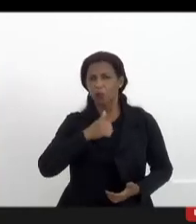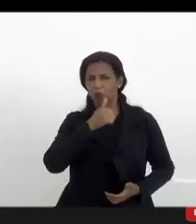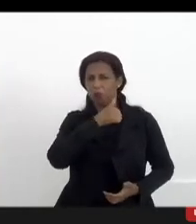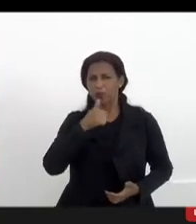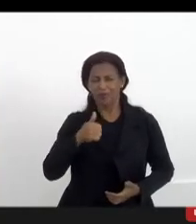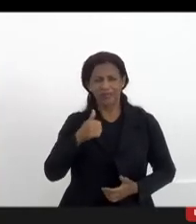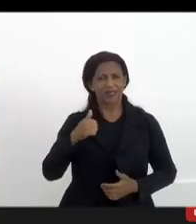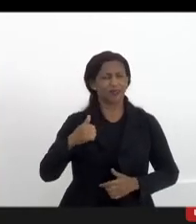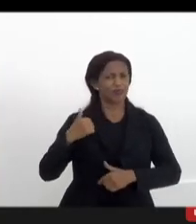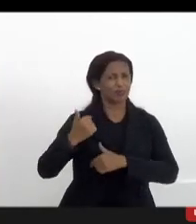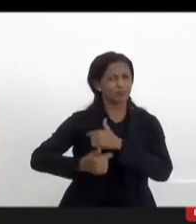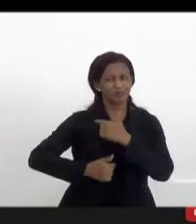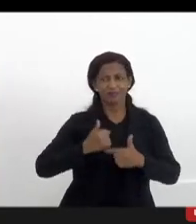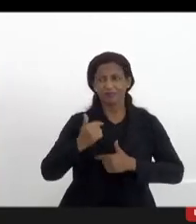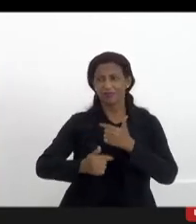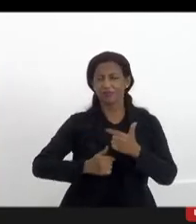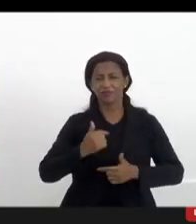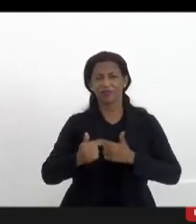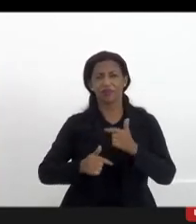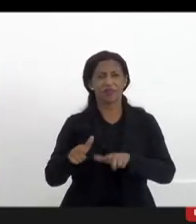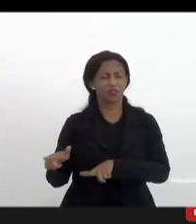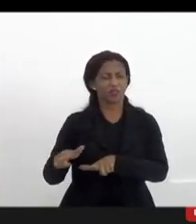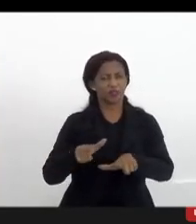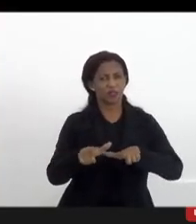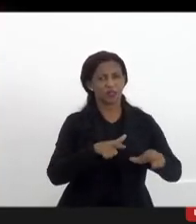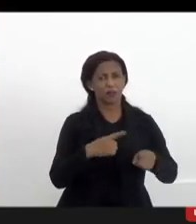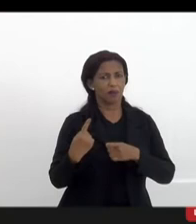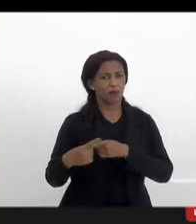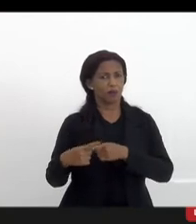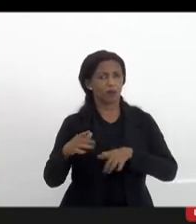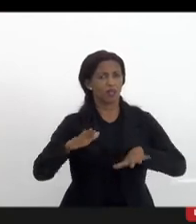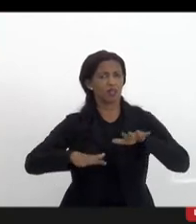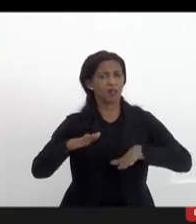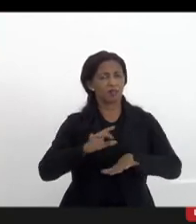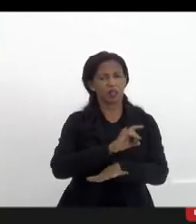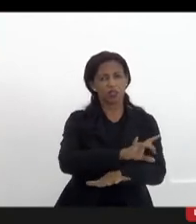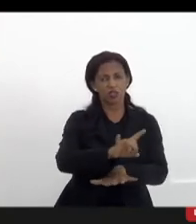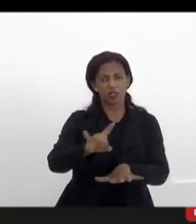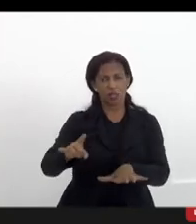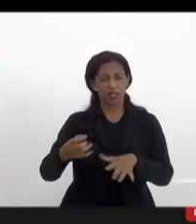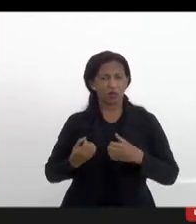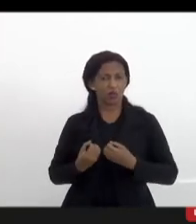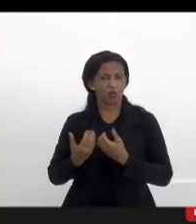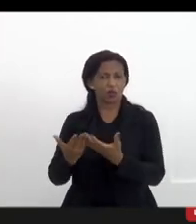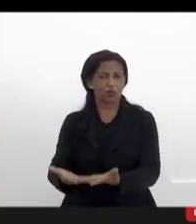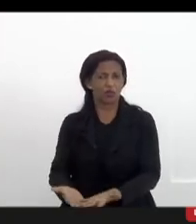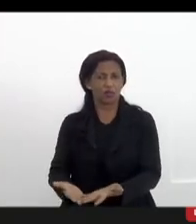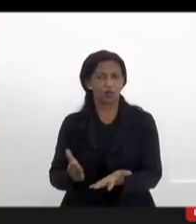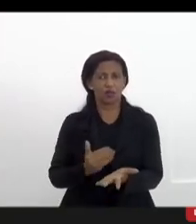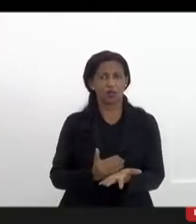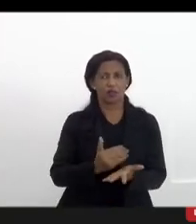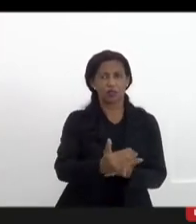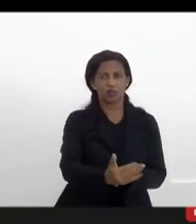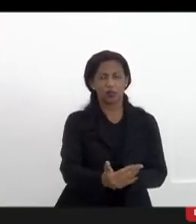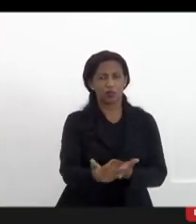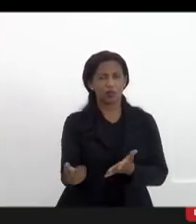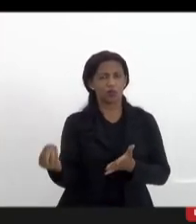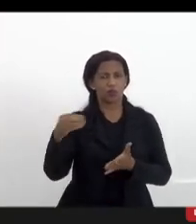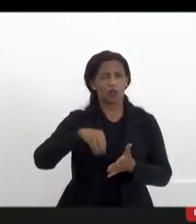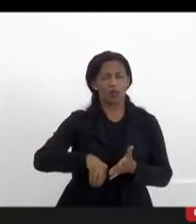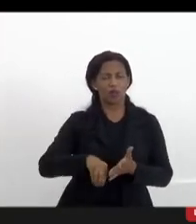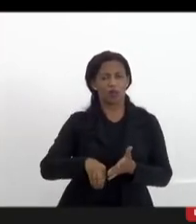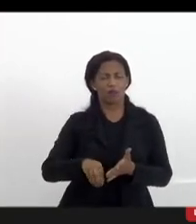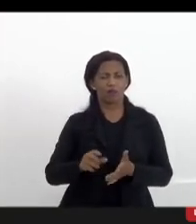a gente faz também esse trabalho porque depende de cada um da doação a gente começou a colocar fazer